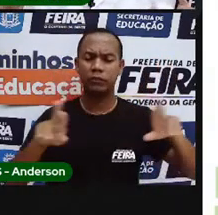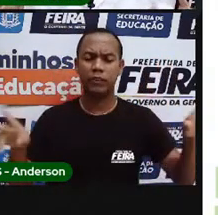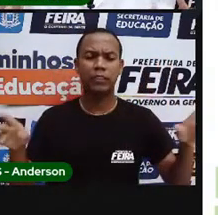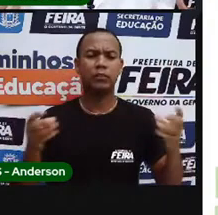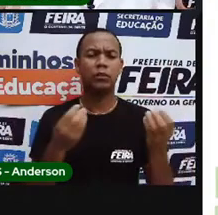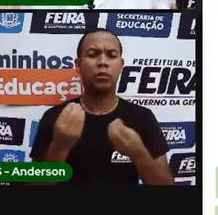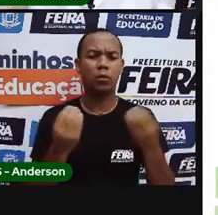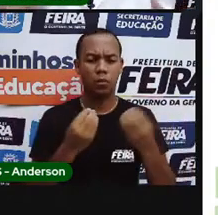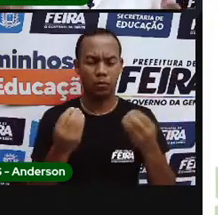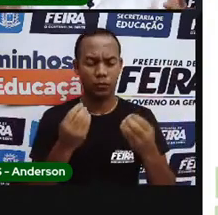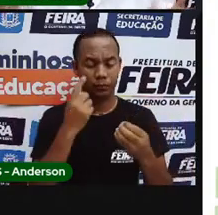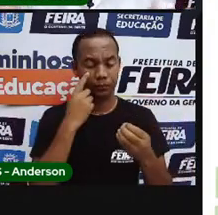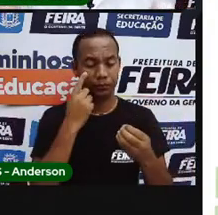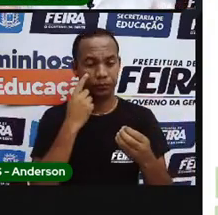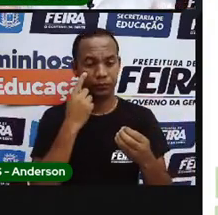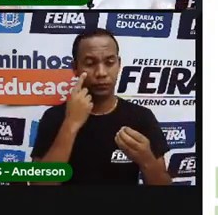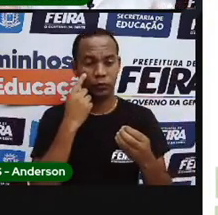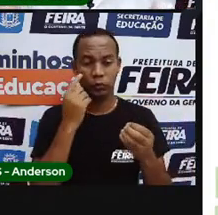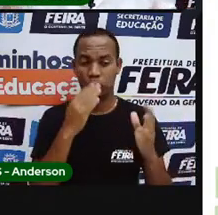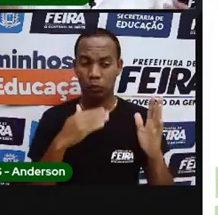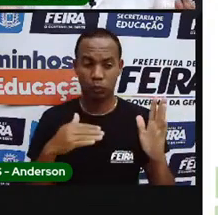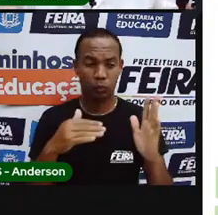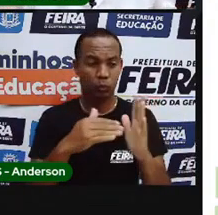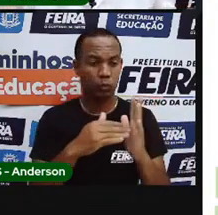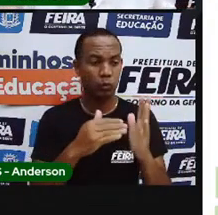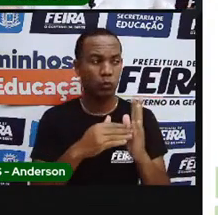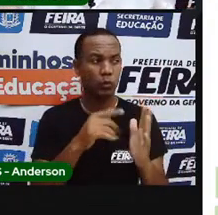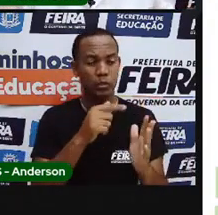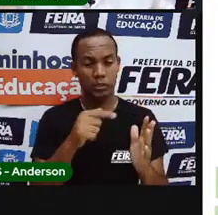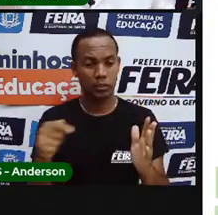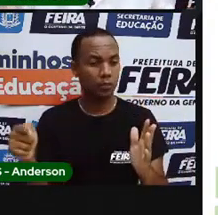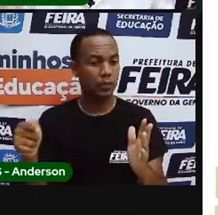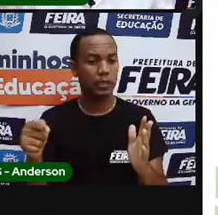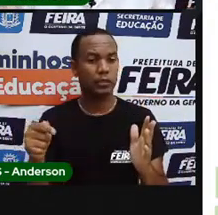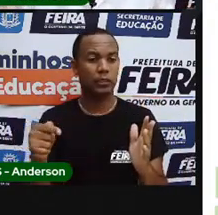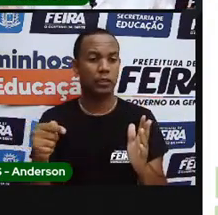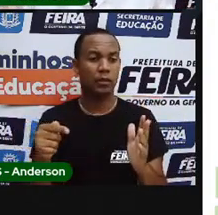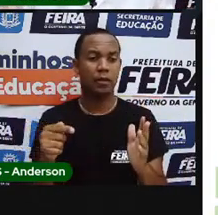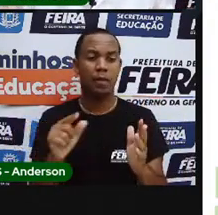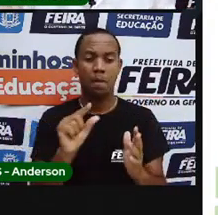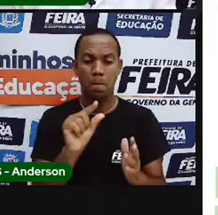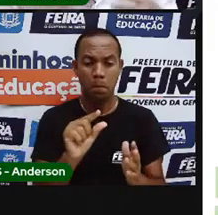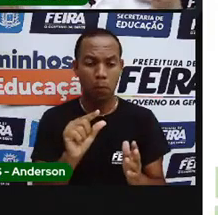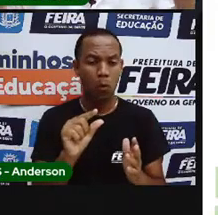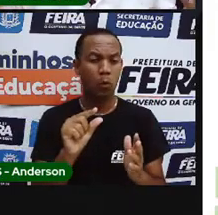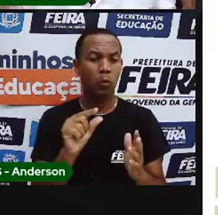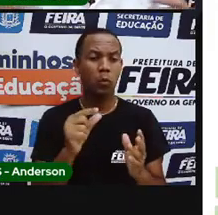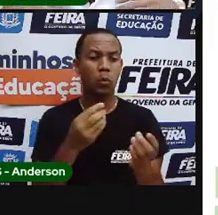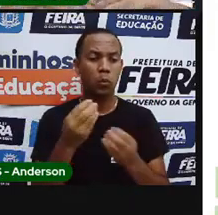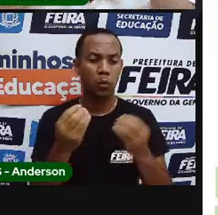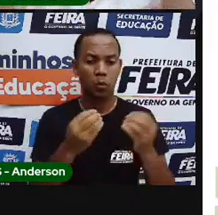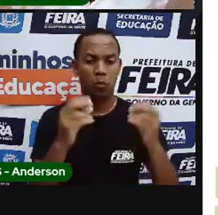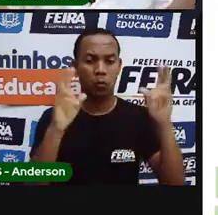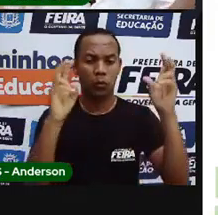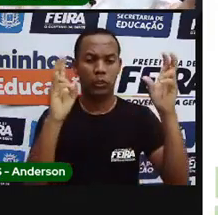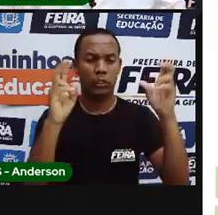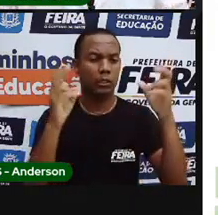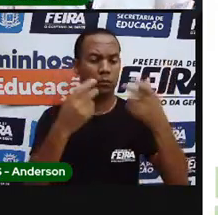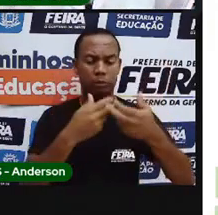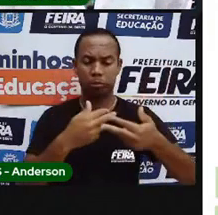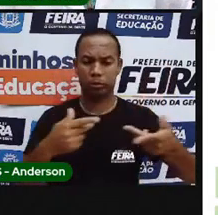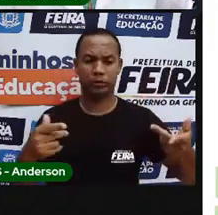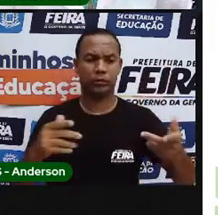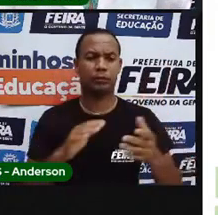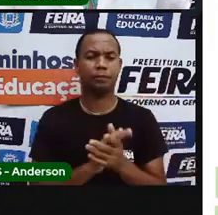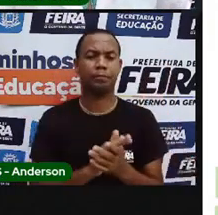esses serviços públicos. Não falamos de todos. Obviamente, porque uma semana só é muito pouco para se tratar sobre tantas